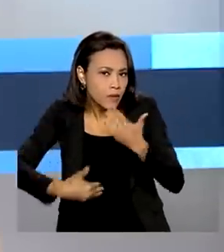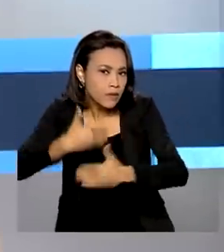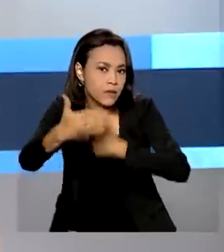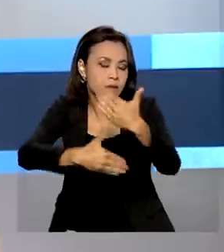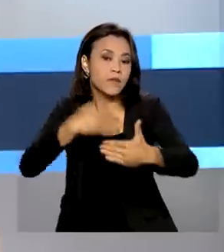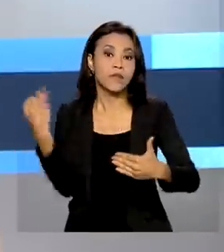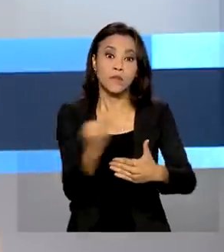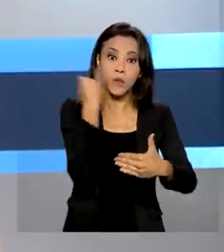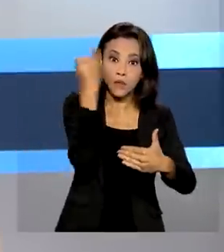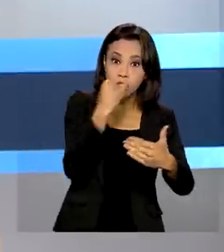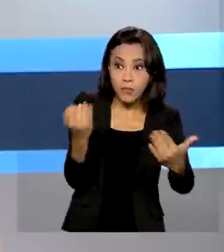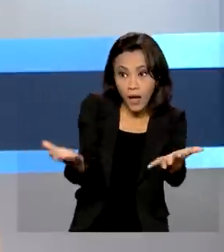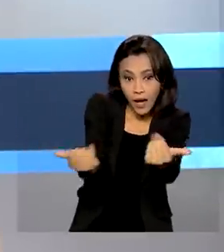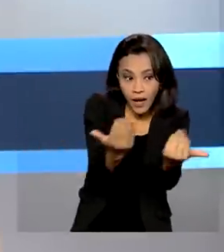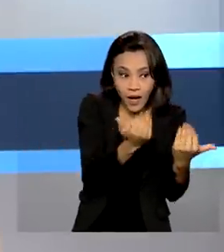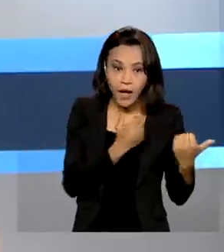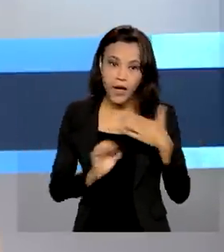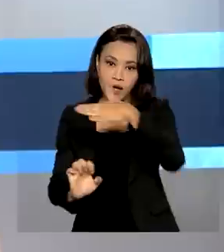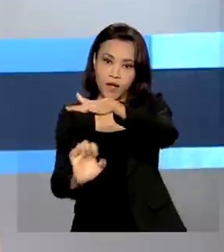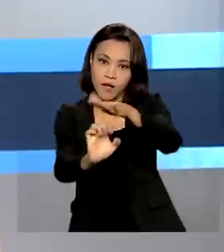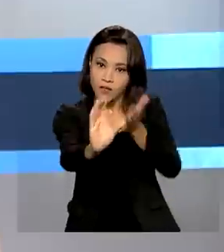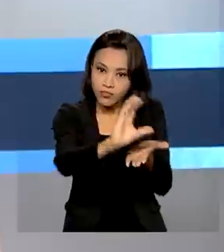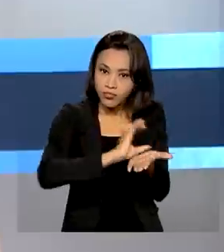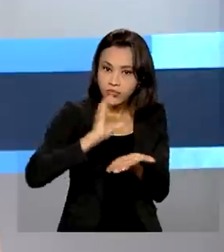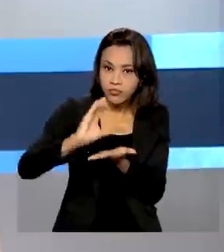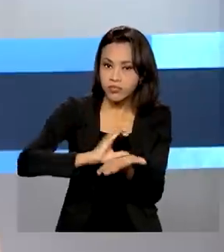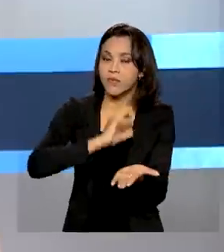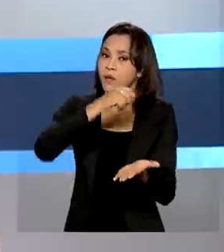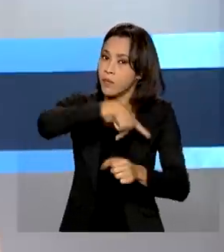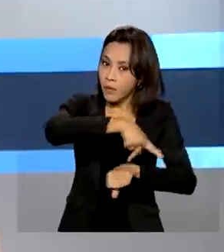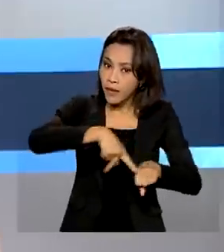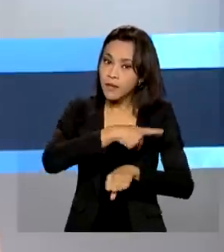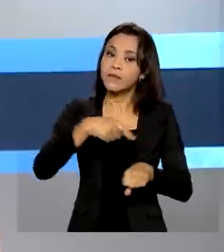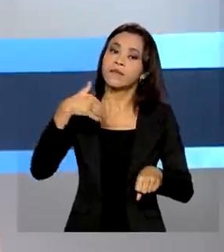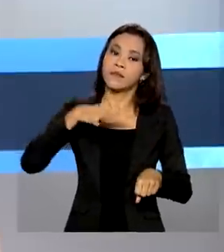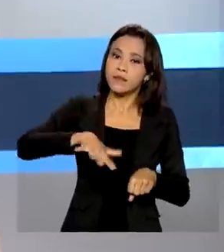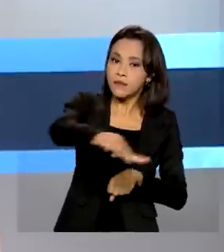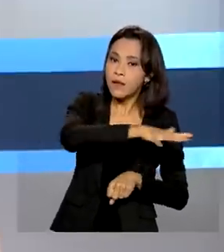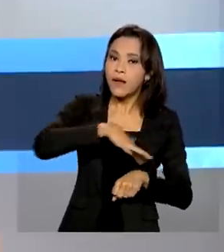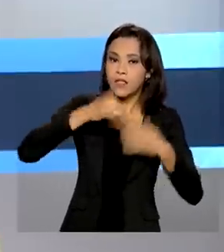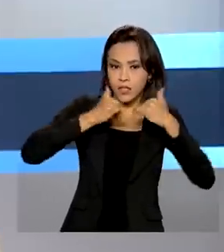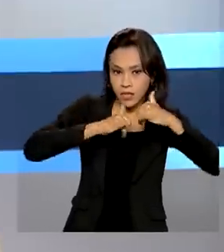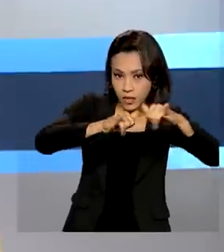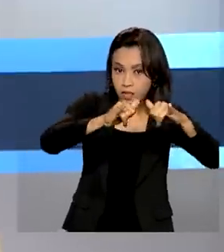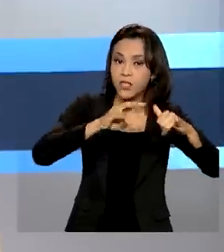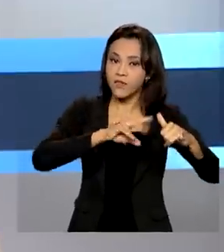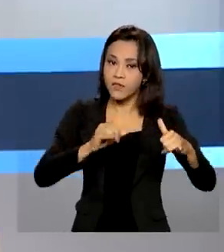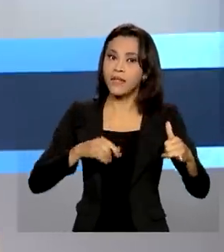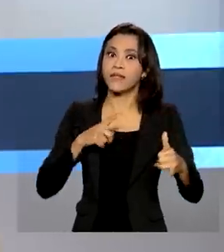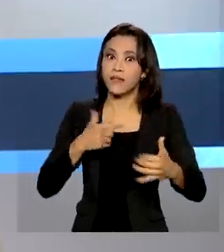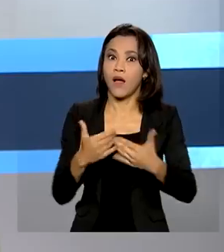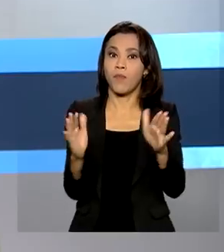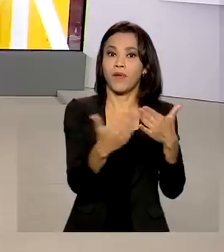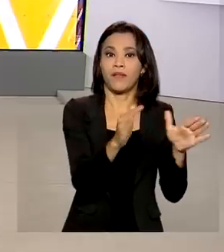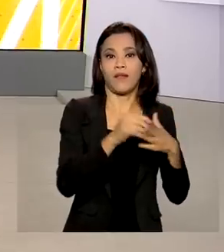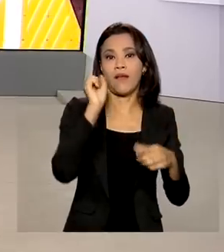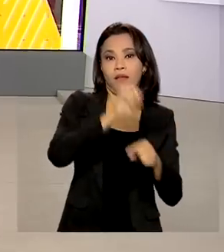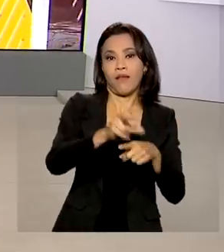atrair investimentos ao país e, além de promover ganhos de eficiência no setor de energia, vai aumentar a geração de empregos.